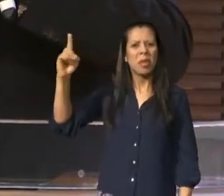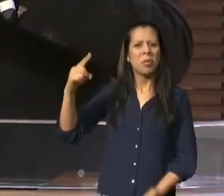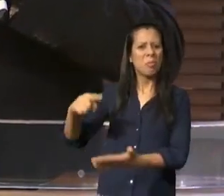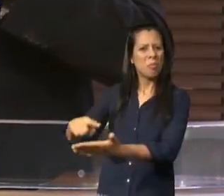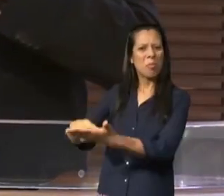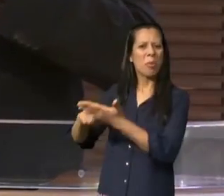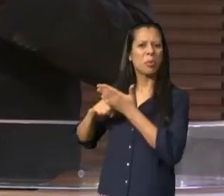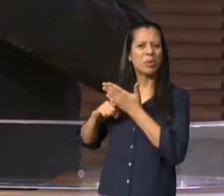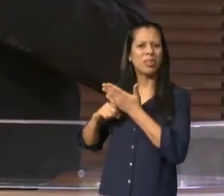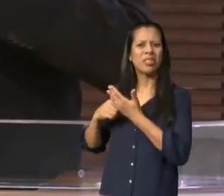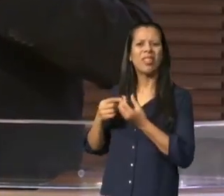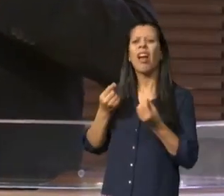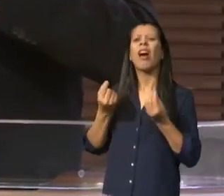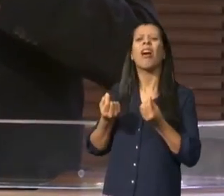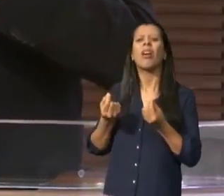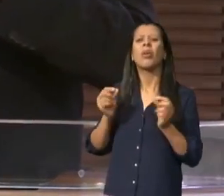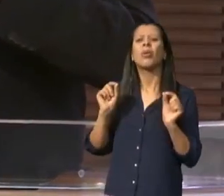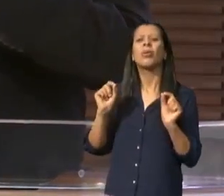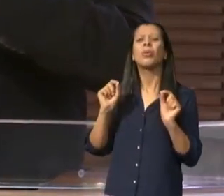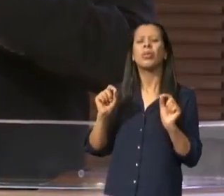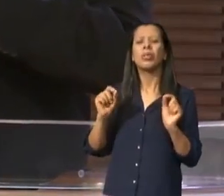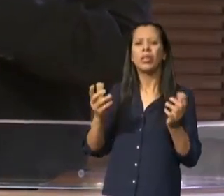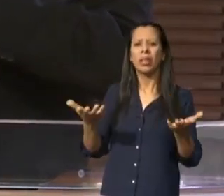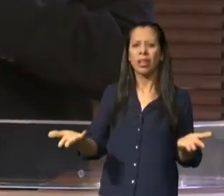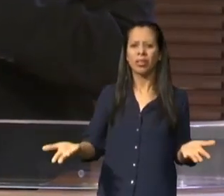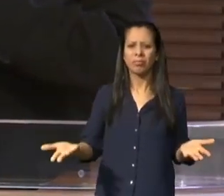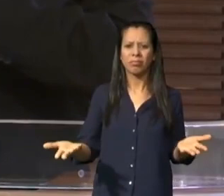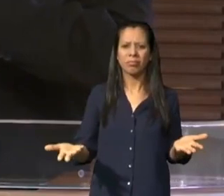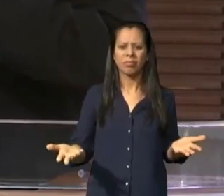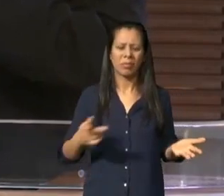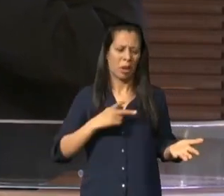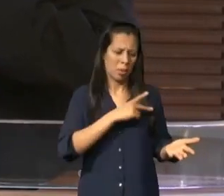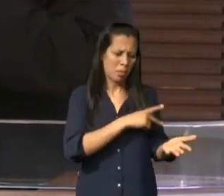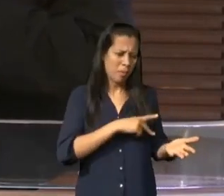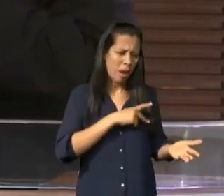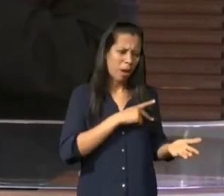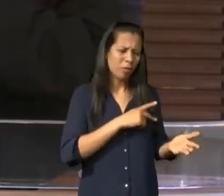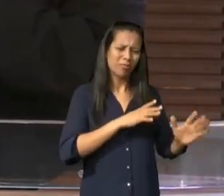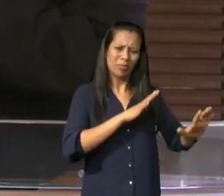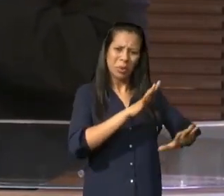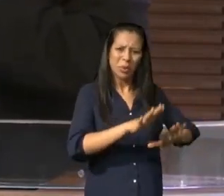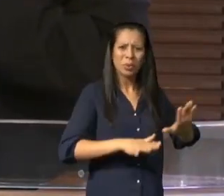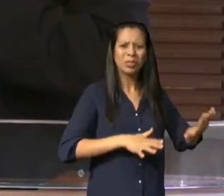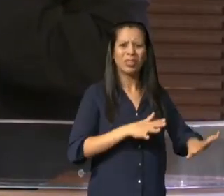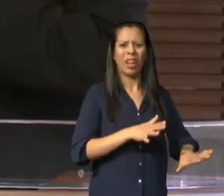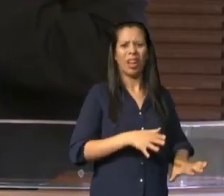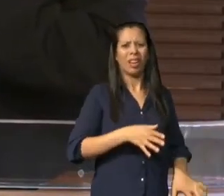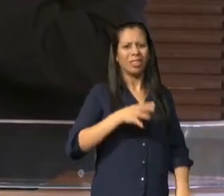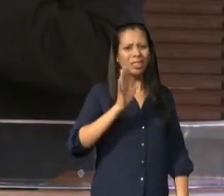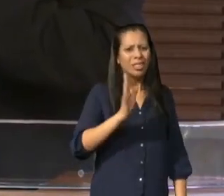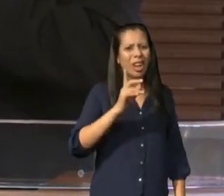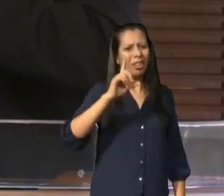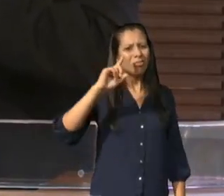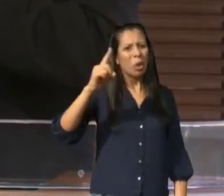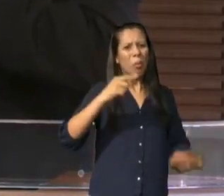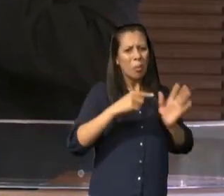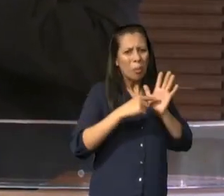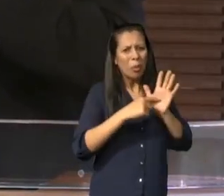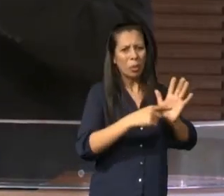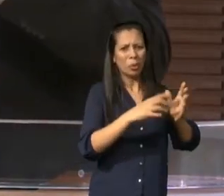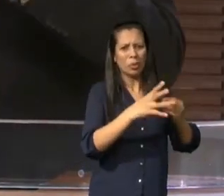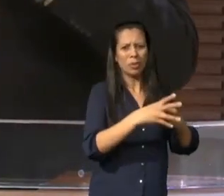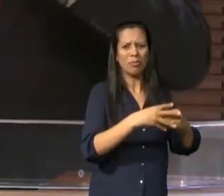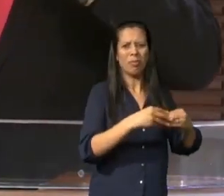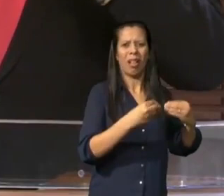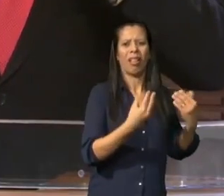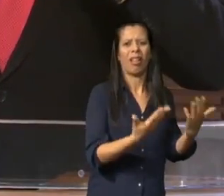Paulo aos irmãos de Corinto e também fora o pensamento do povo que andou lá no deserto é quando nós olhamos